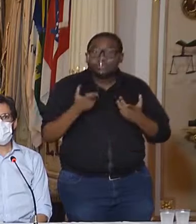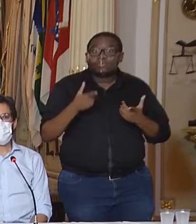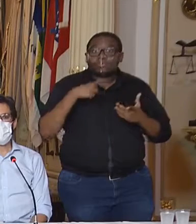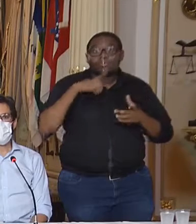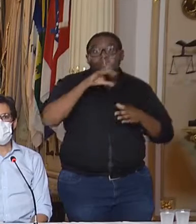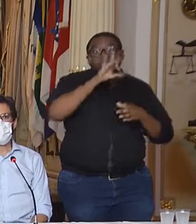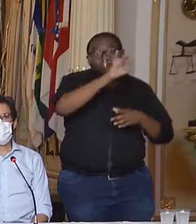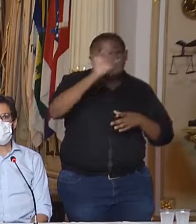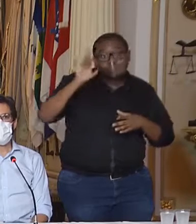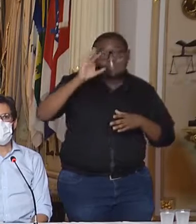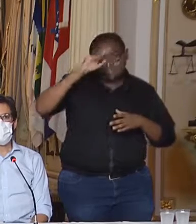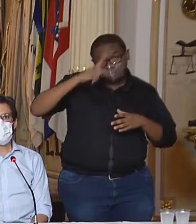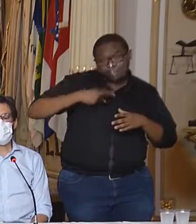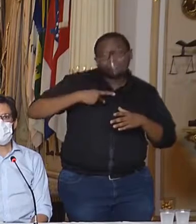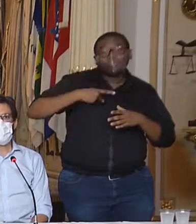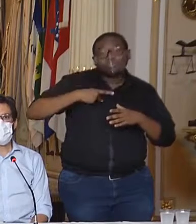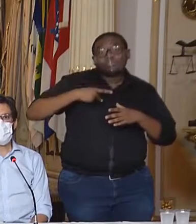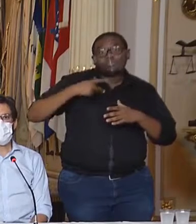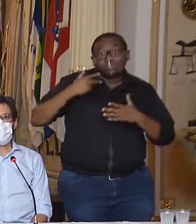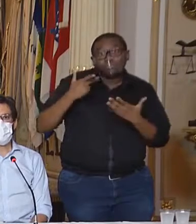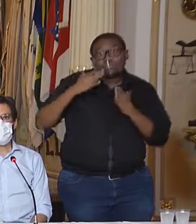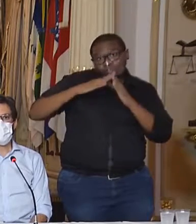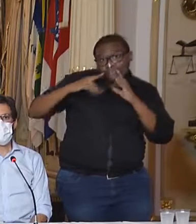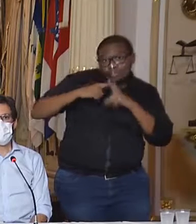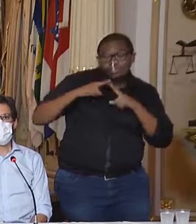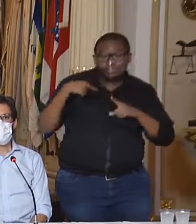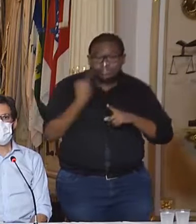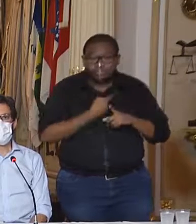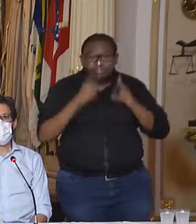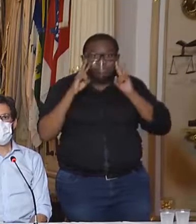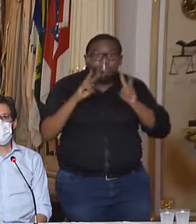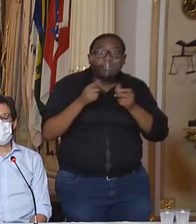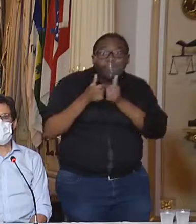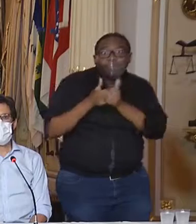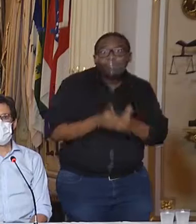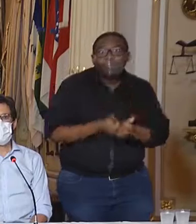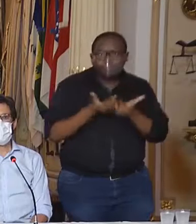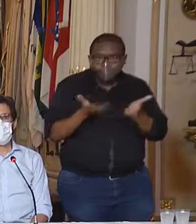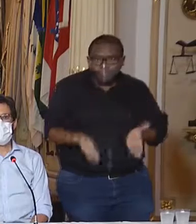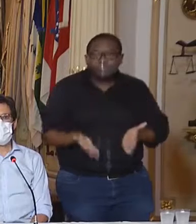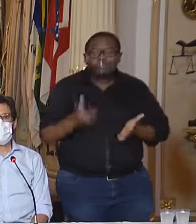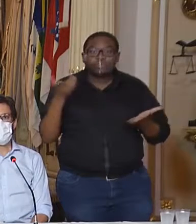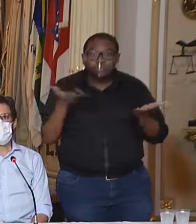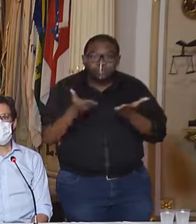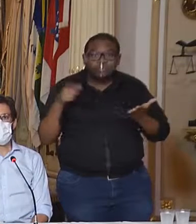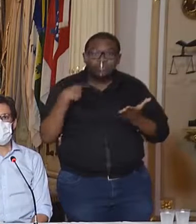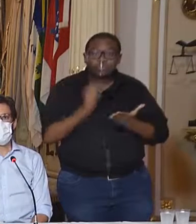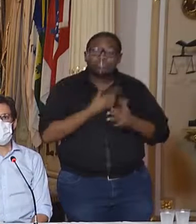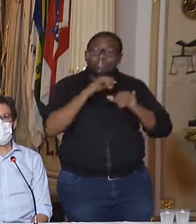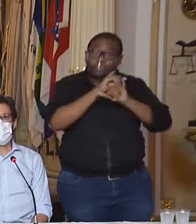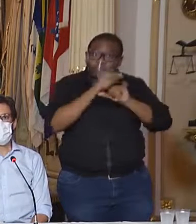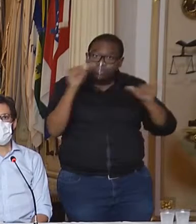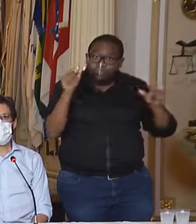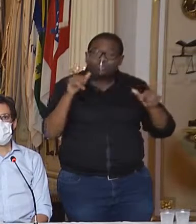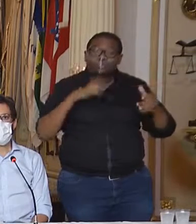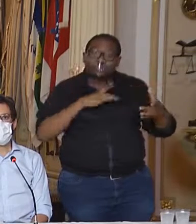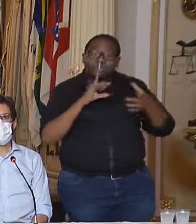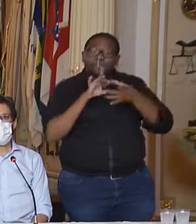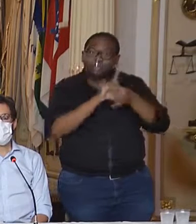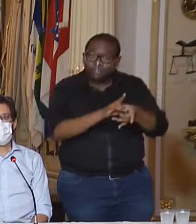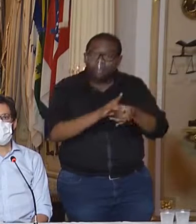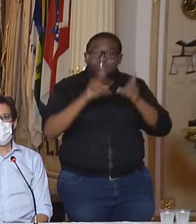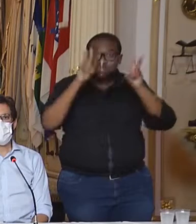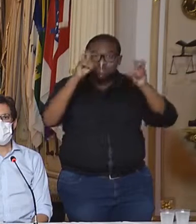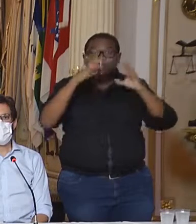cada igreja, e a partir daí vamos acompanhar a execução disso. No dia de hoje, a gente está anunciando essa questão ligada às igrejas,